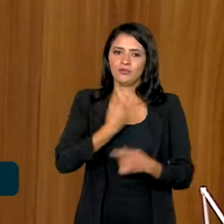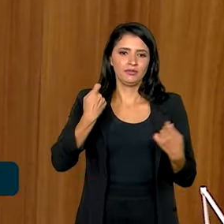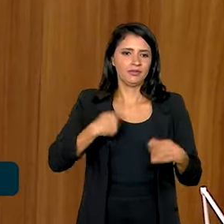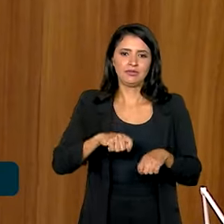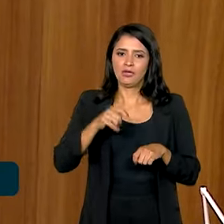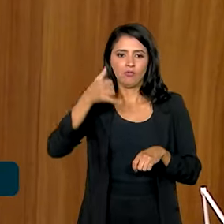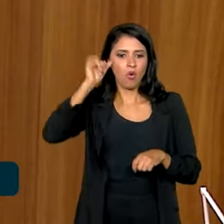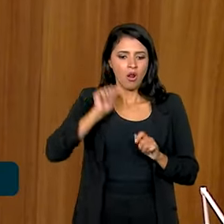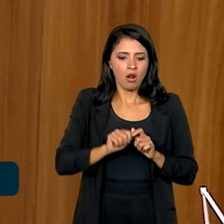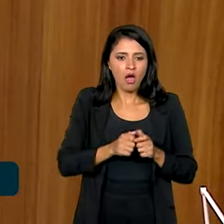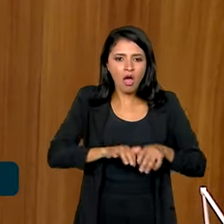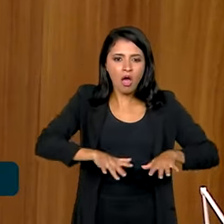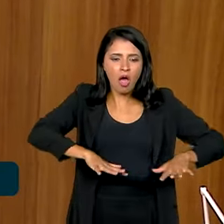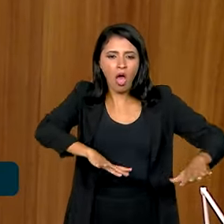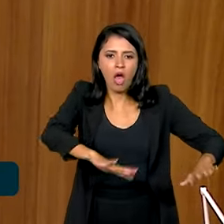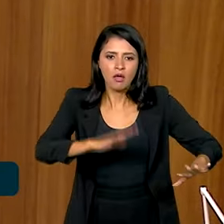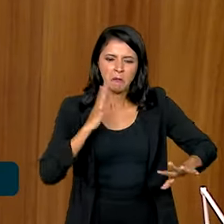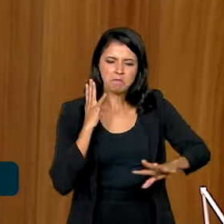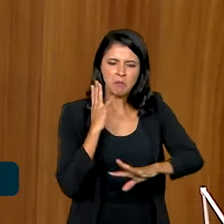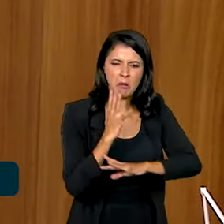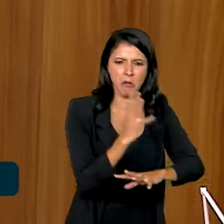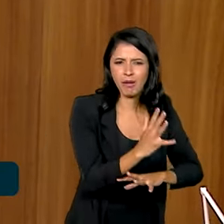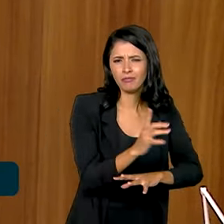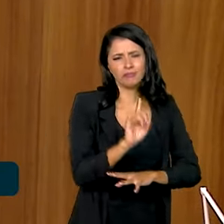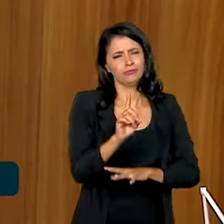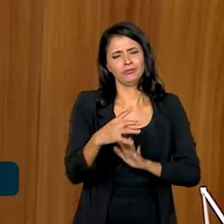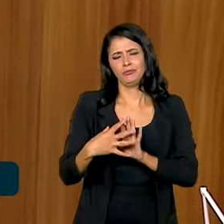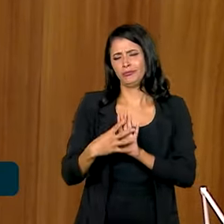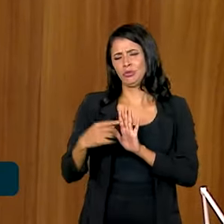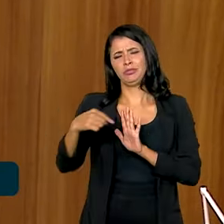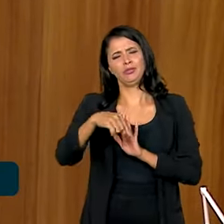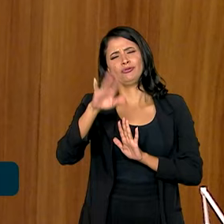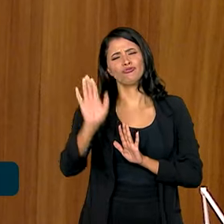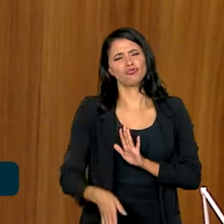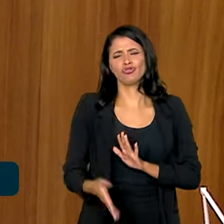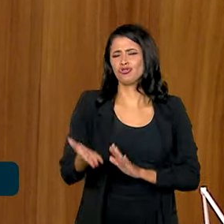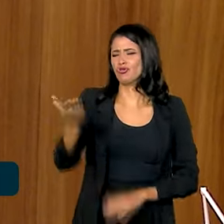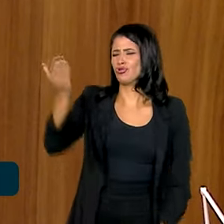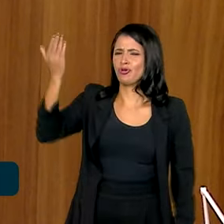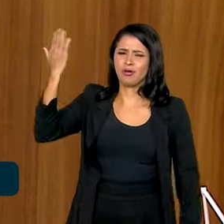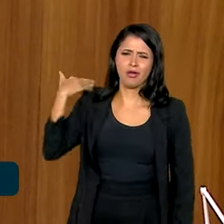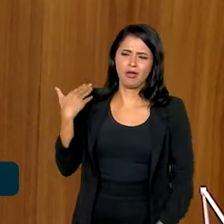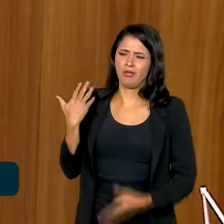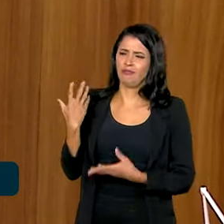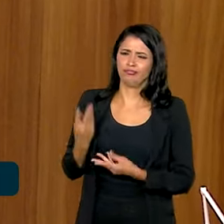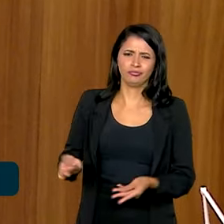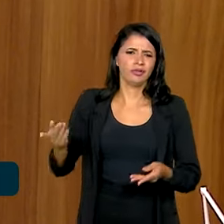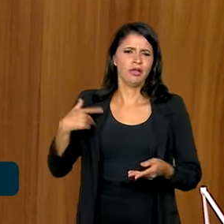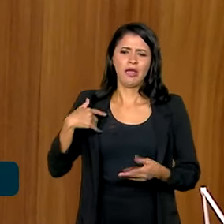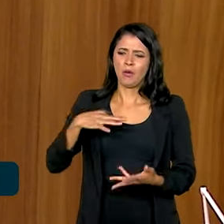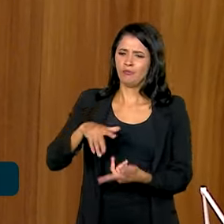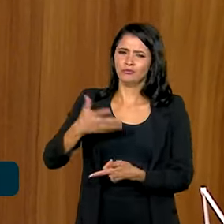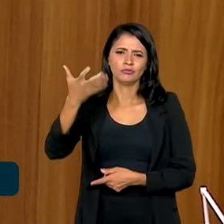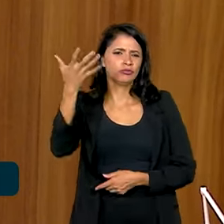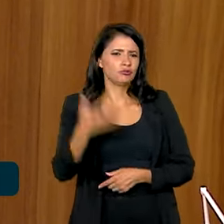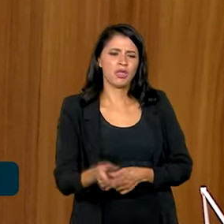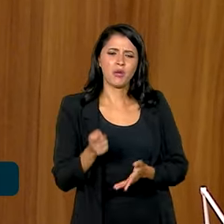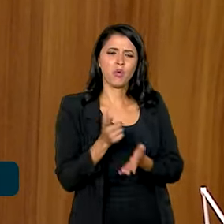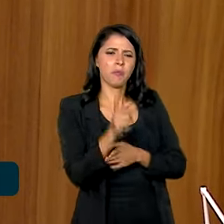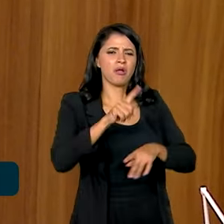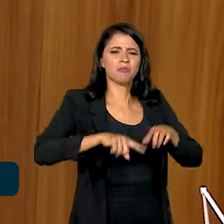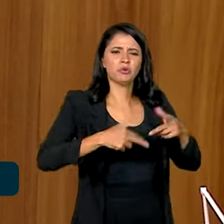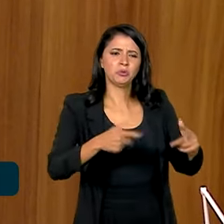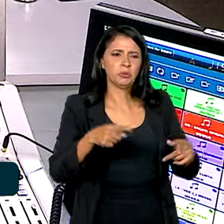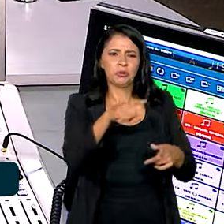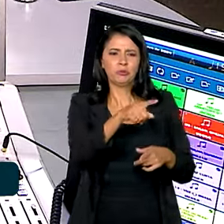agropecuária sobre a floresta. Esse modelo se dá já em exaustão. O mundo não quer mais comprar produtos de